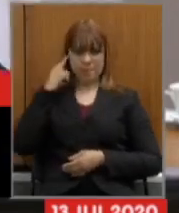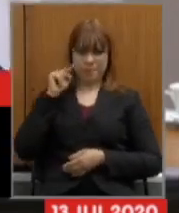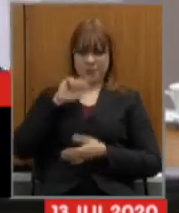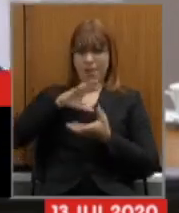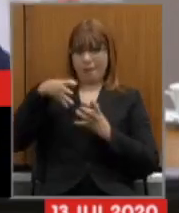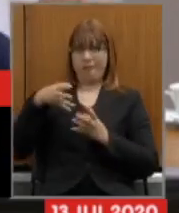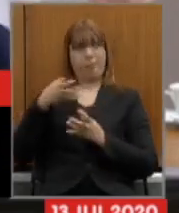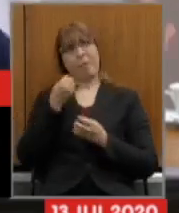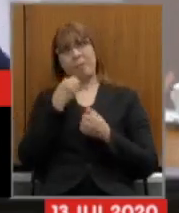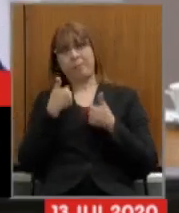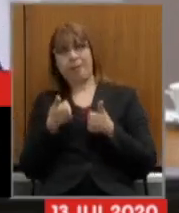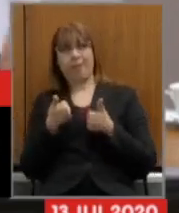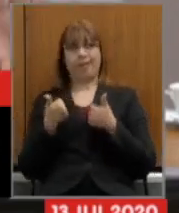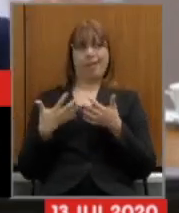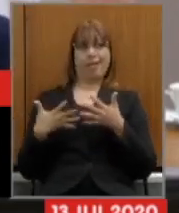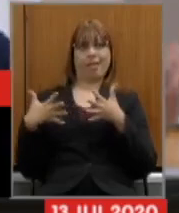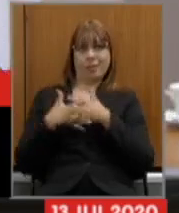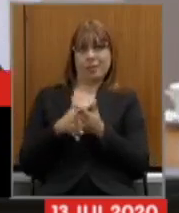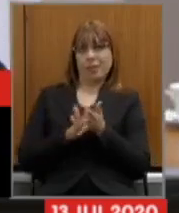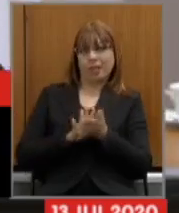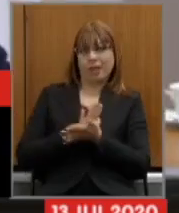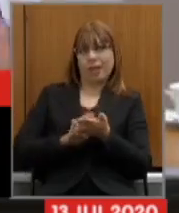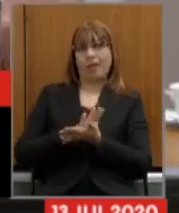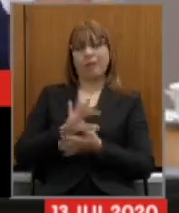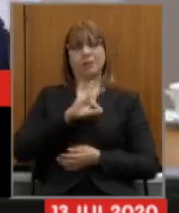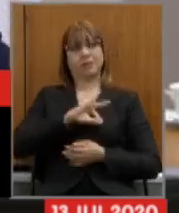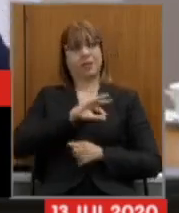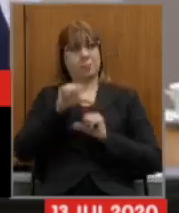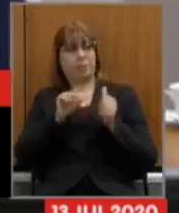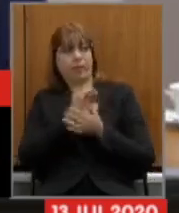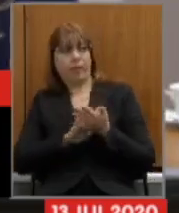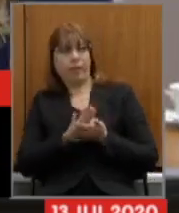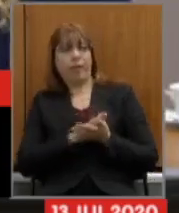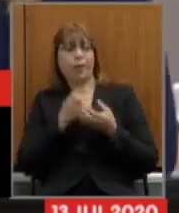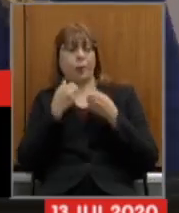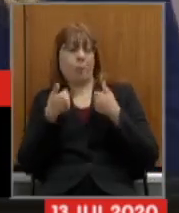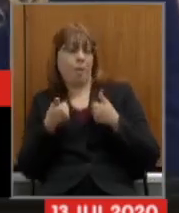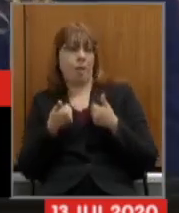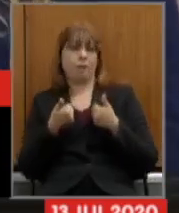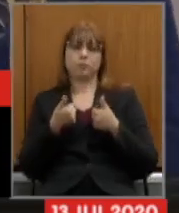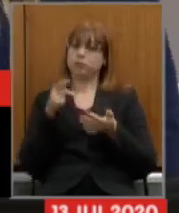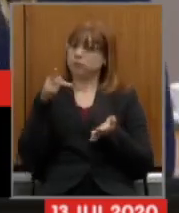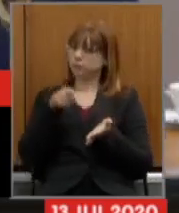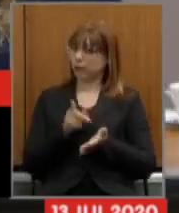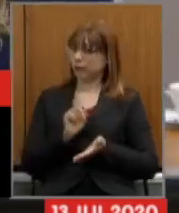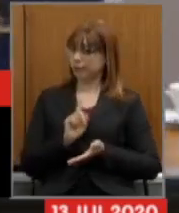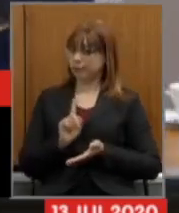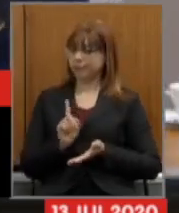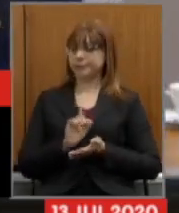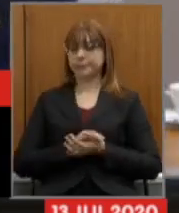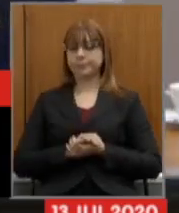que tudo bem que não os atinge que os salários não serão alterados que está tudo bem não é verdade